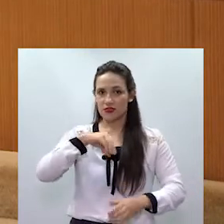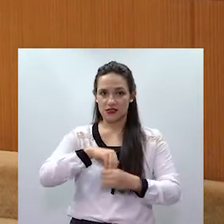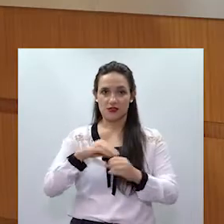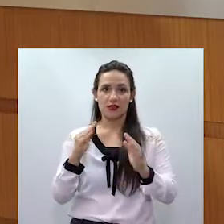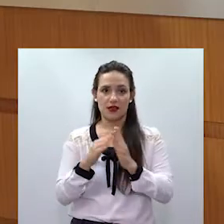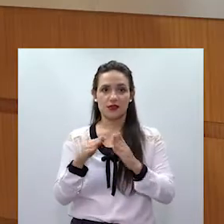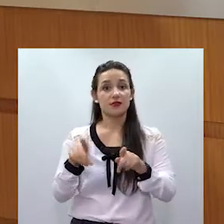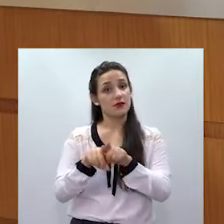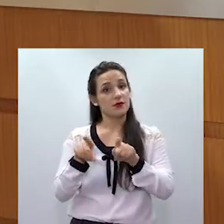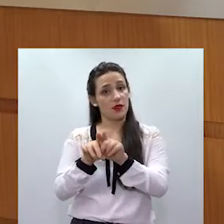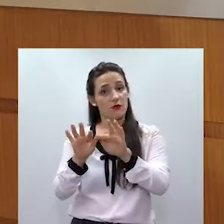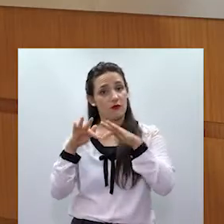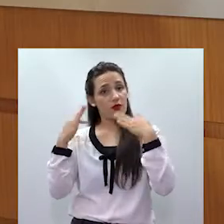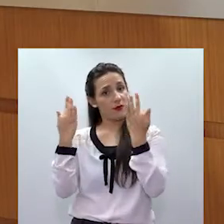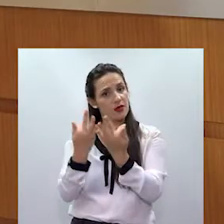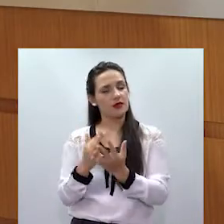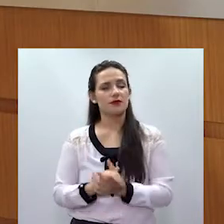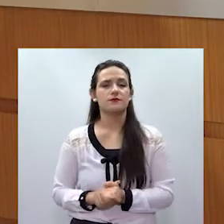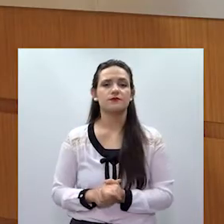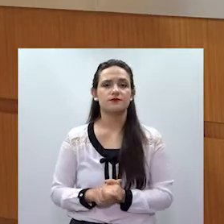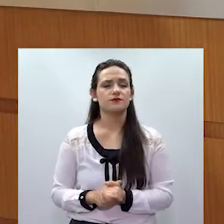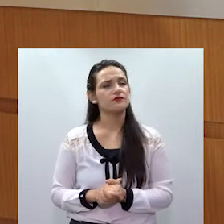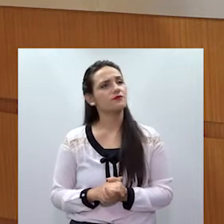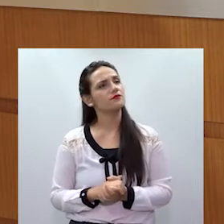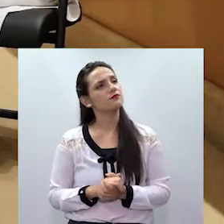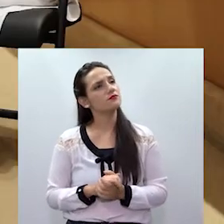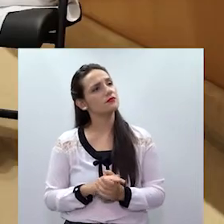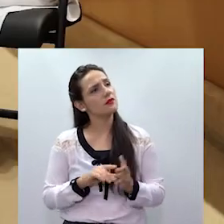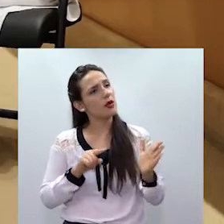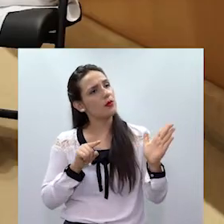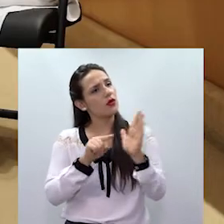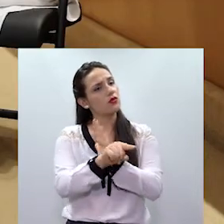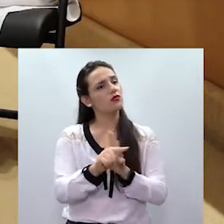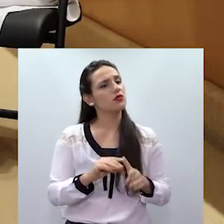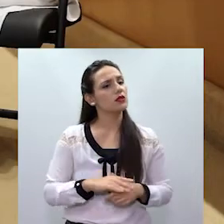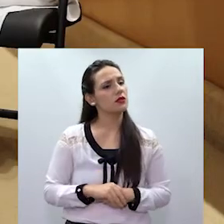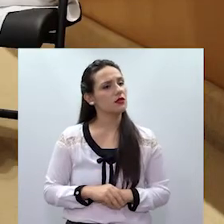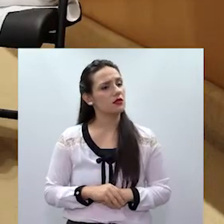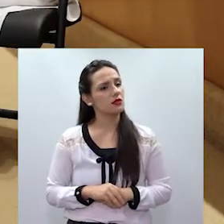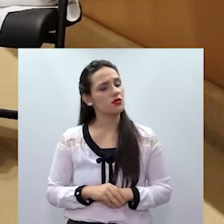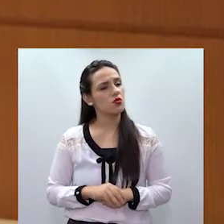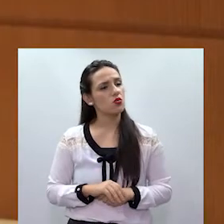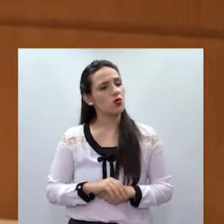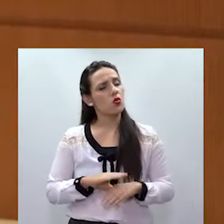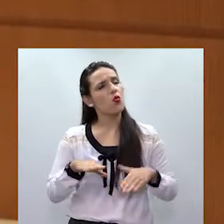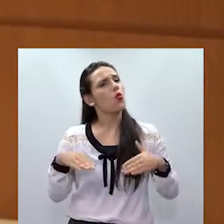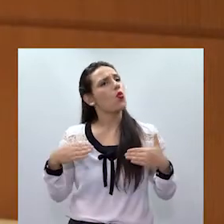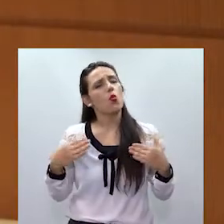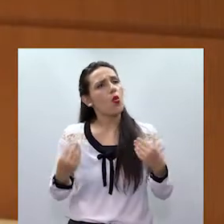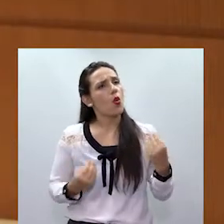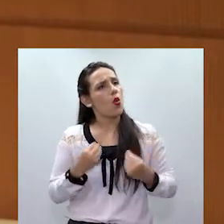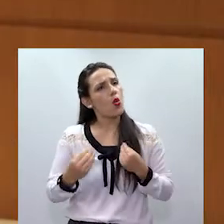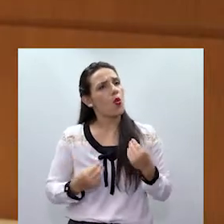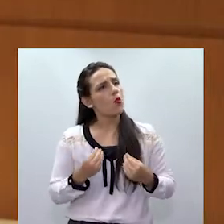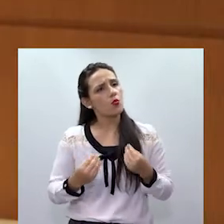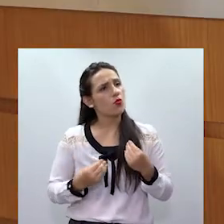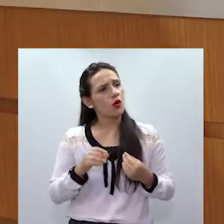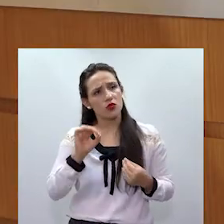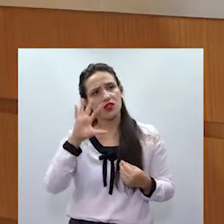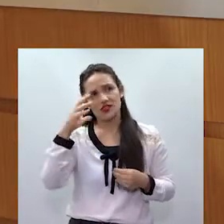Familiar. Magistrada, qual a situação da violência doméstica e familiar em Mato Grosso do Sul?